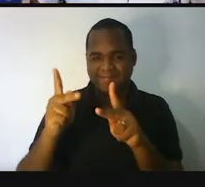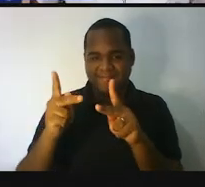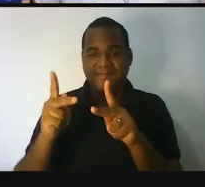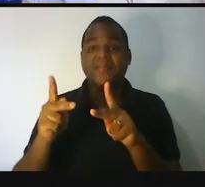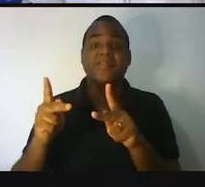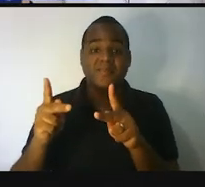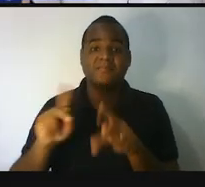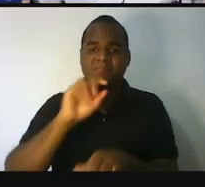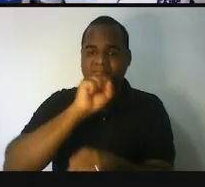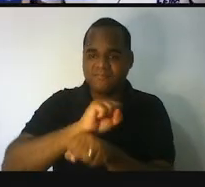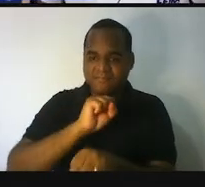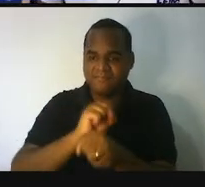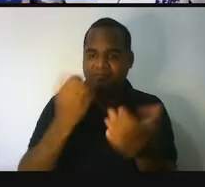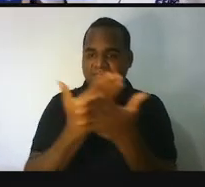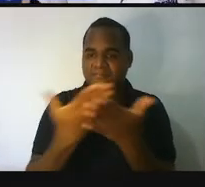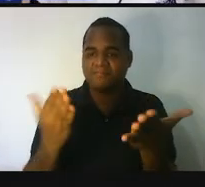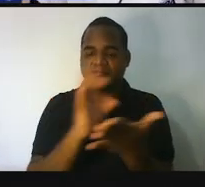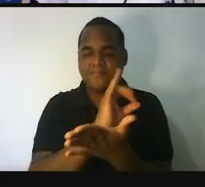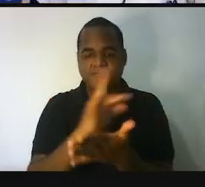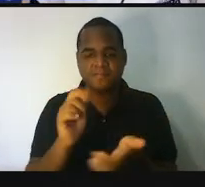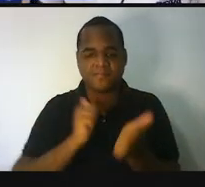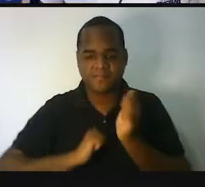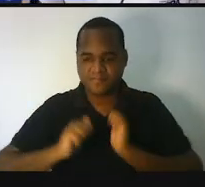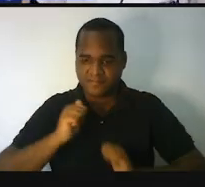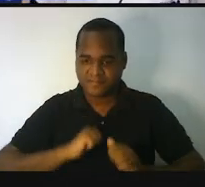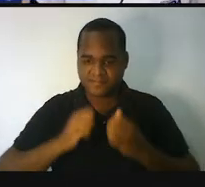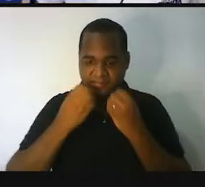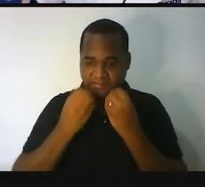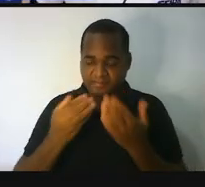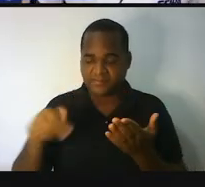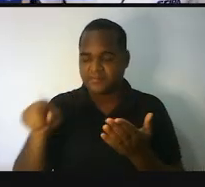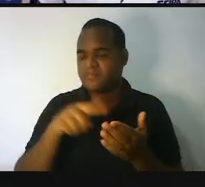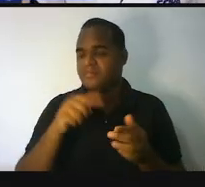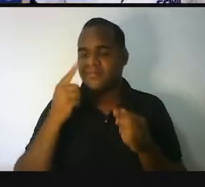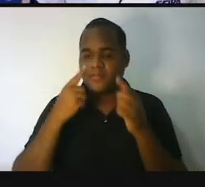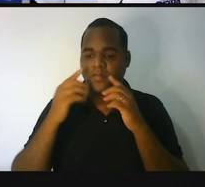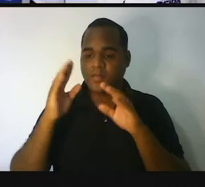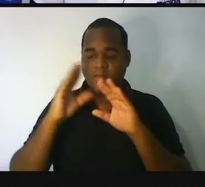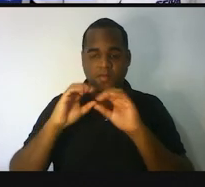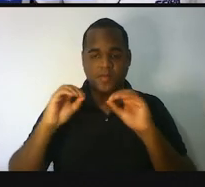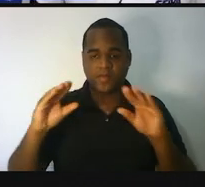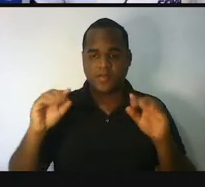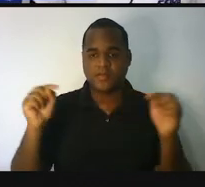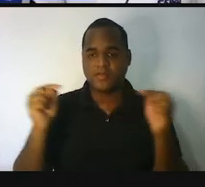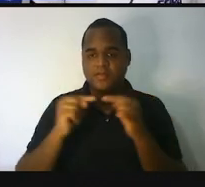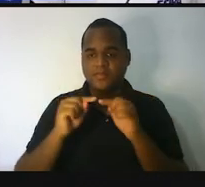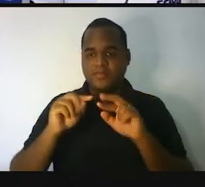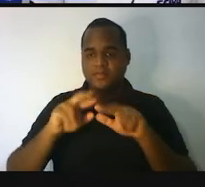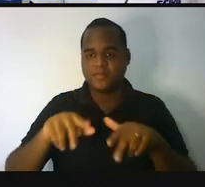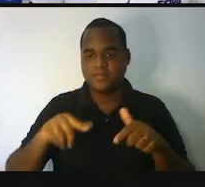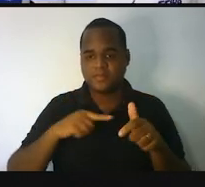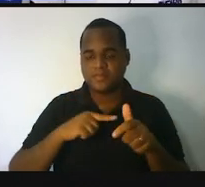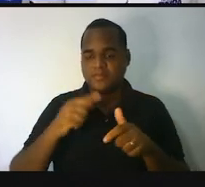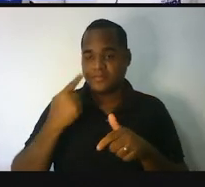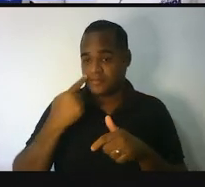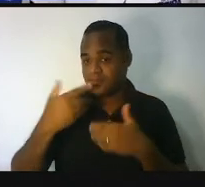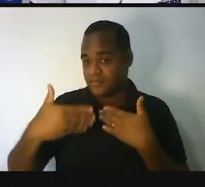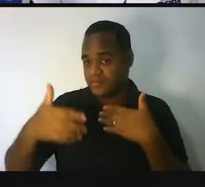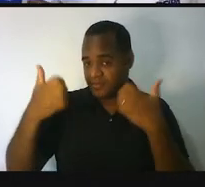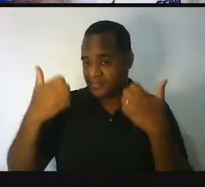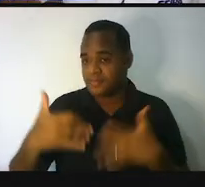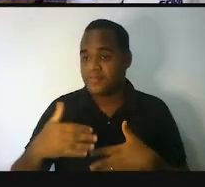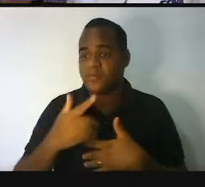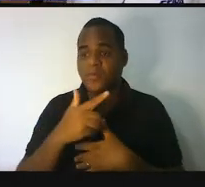Eu espero que eu tenha ajudado vocês, espero que você tenha gostado dessa aula, a gente se vê numa próxima,